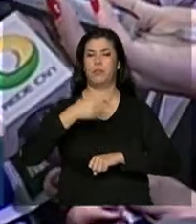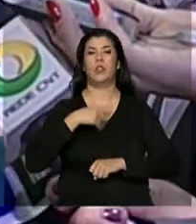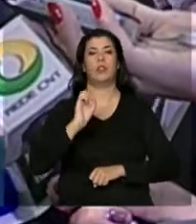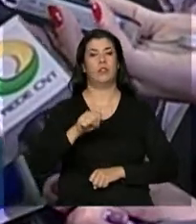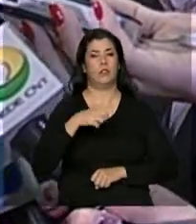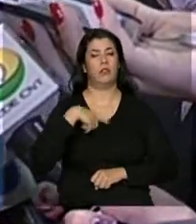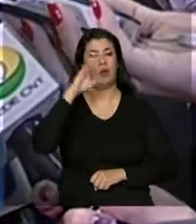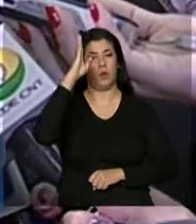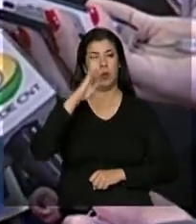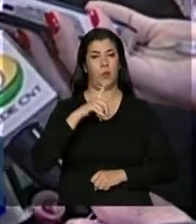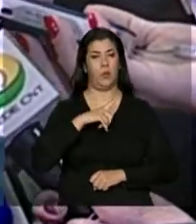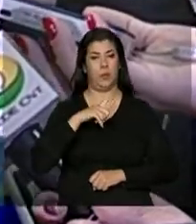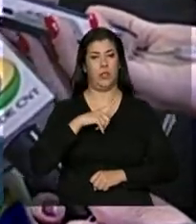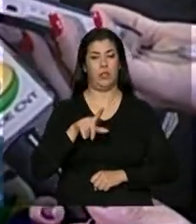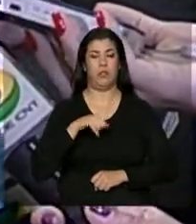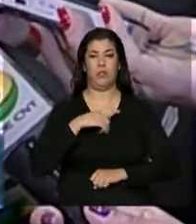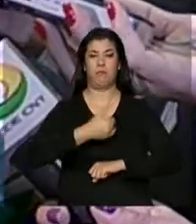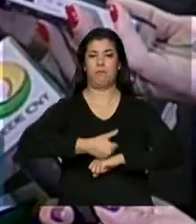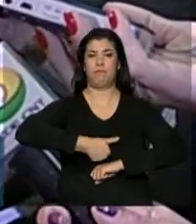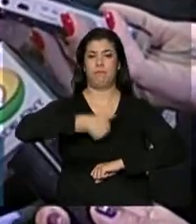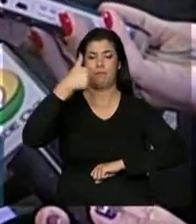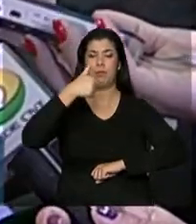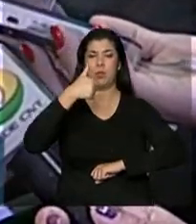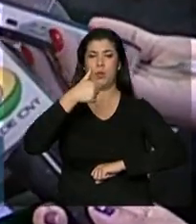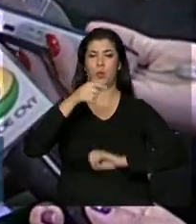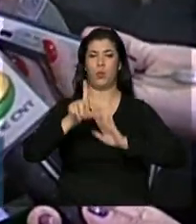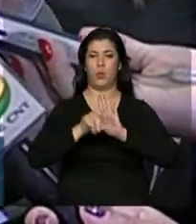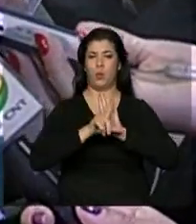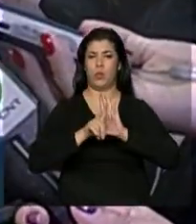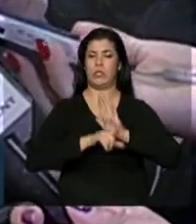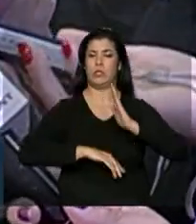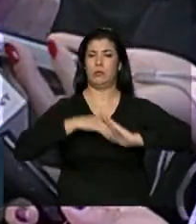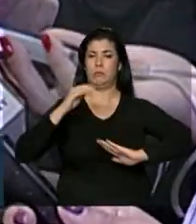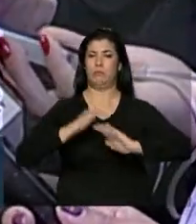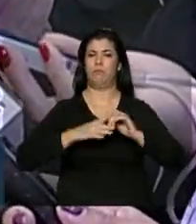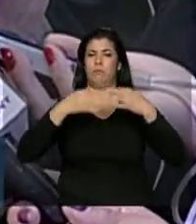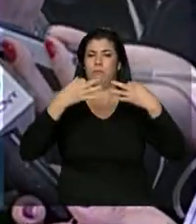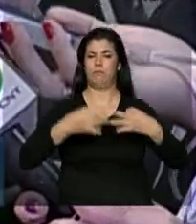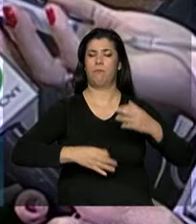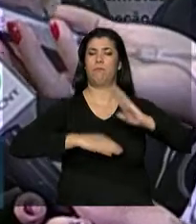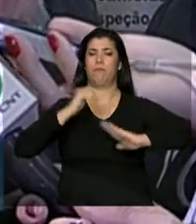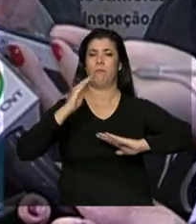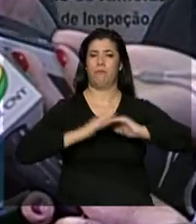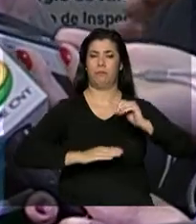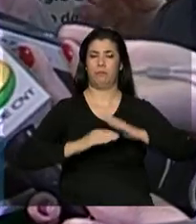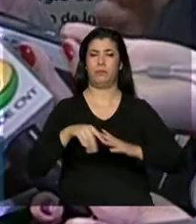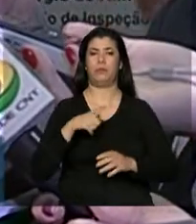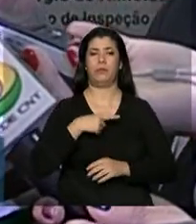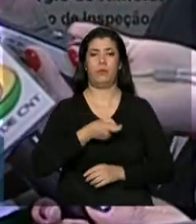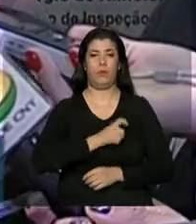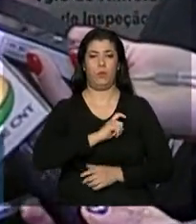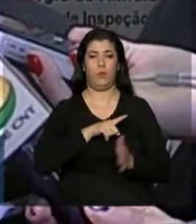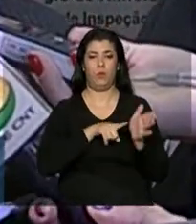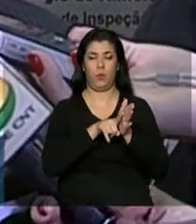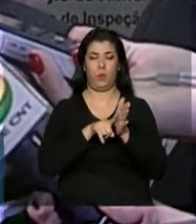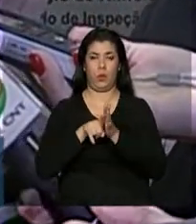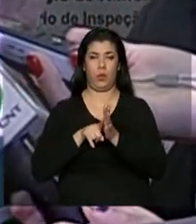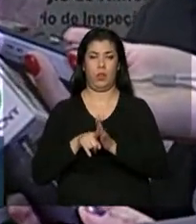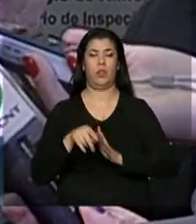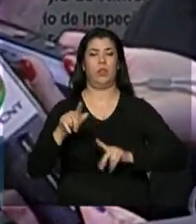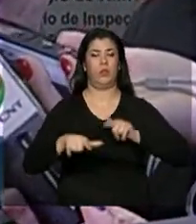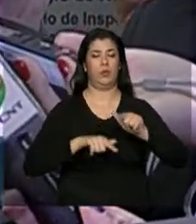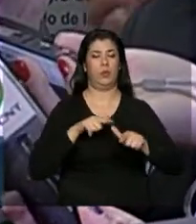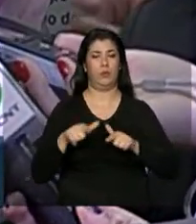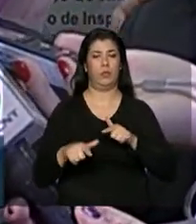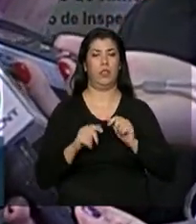legislação no que diz respeito a esta ação, mas uma ação concreta executada pelos nossos auditores do